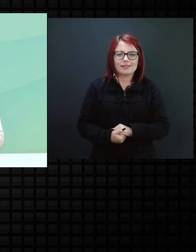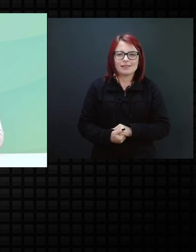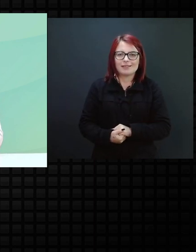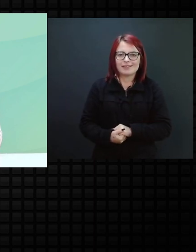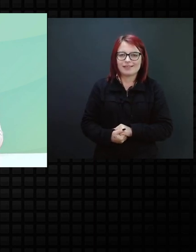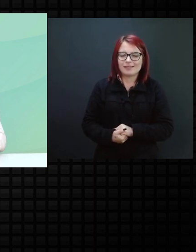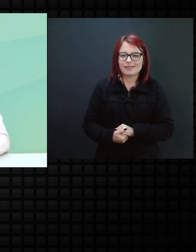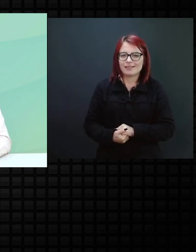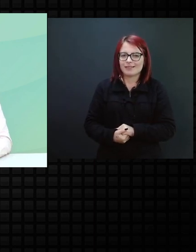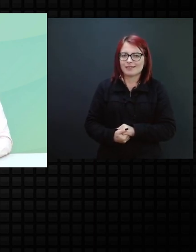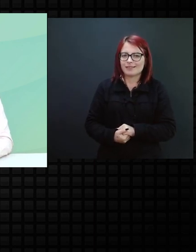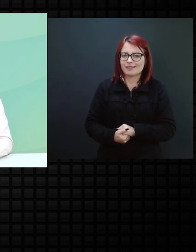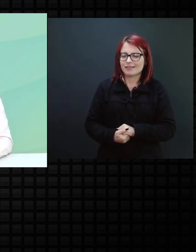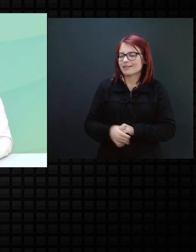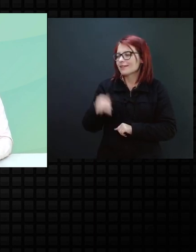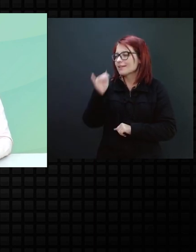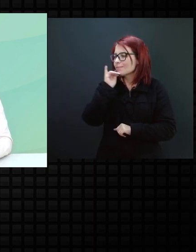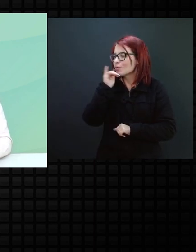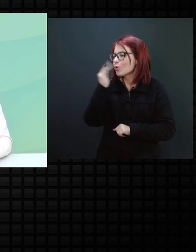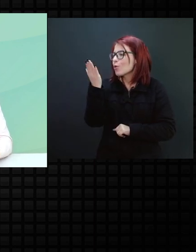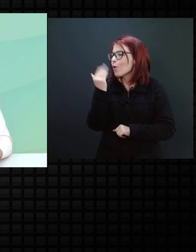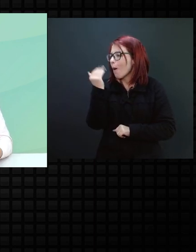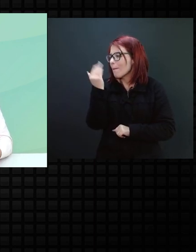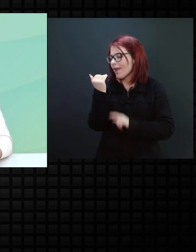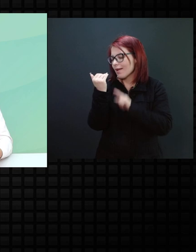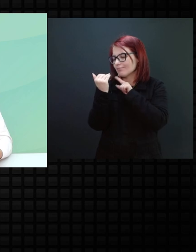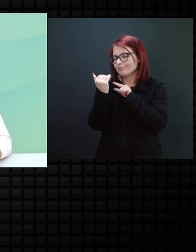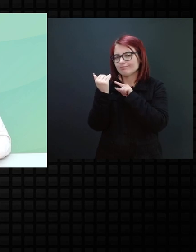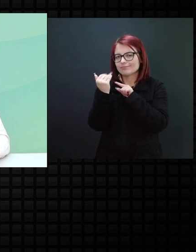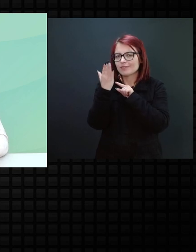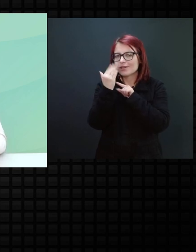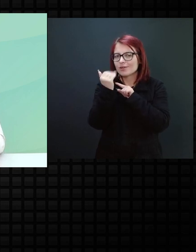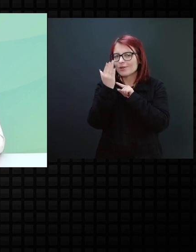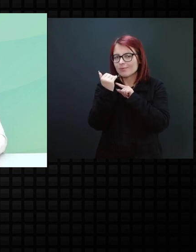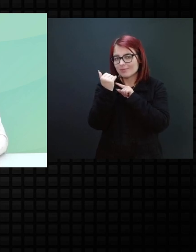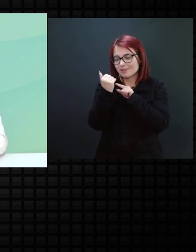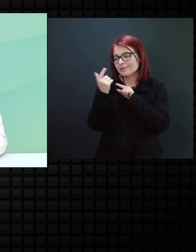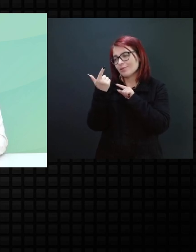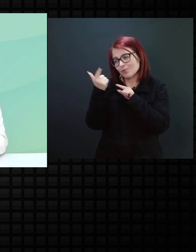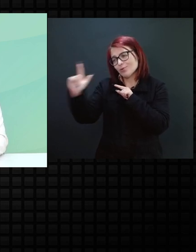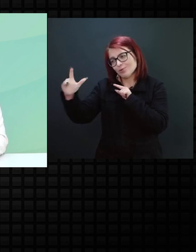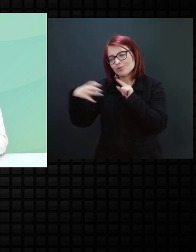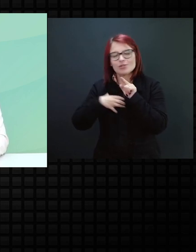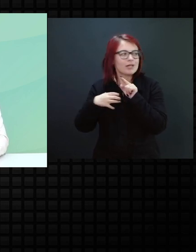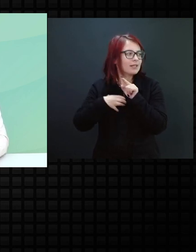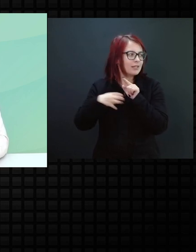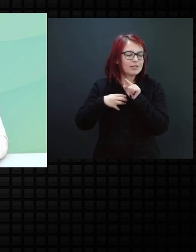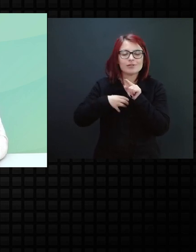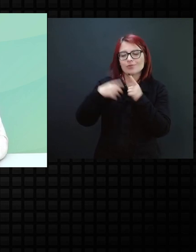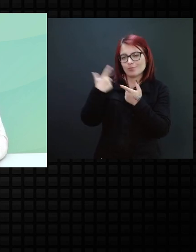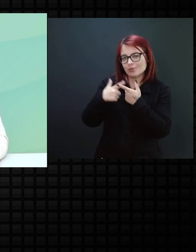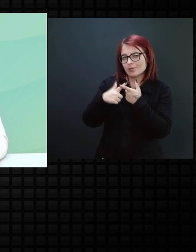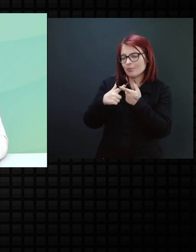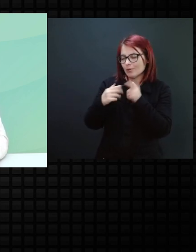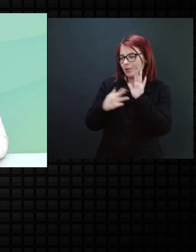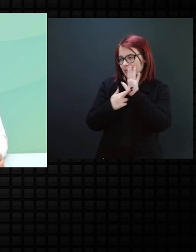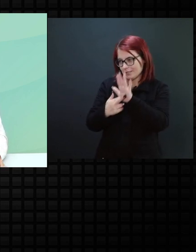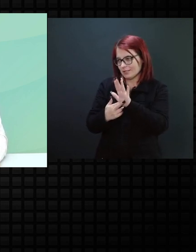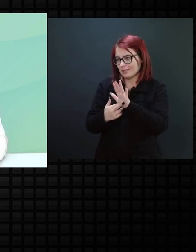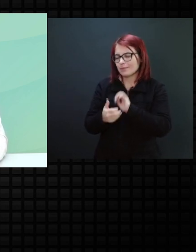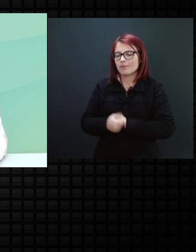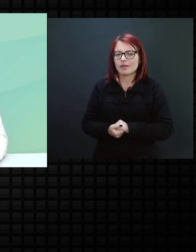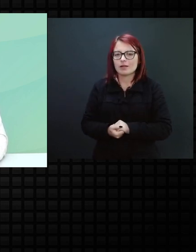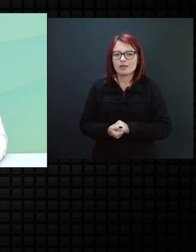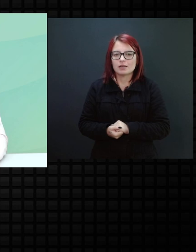quando você faz comer pra essa criança, né? Então, pode ser até de outra forma, né, a representação, né, pra essa